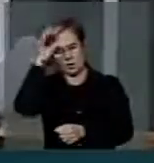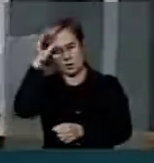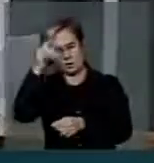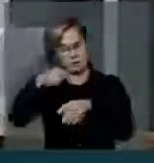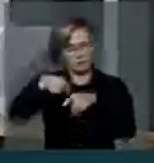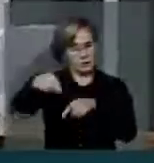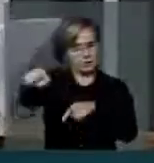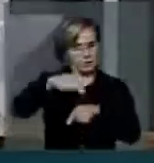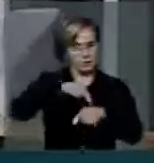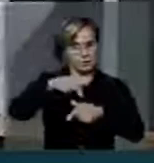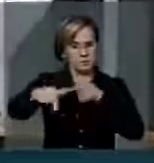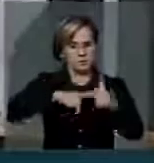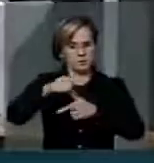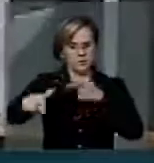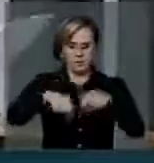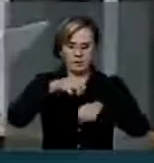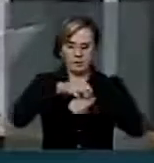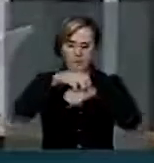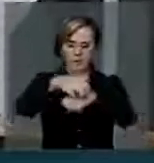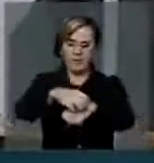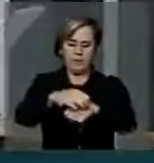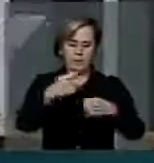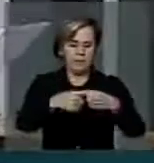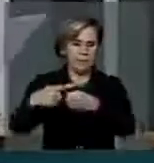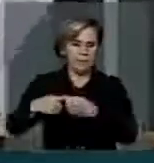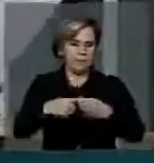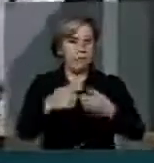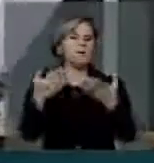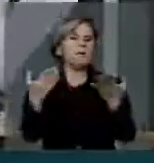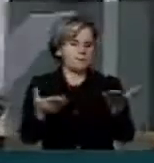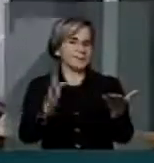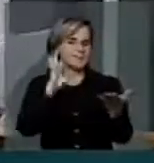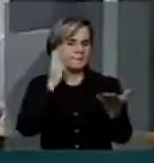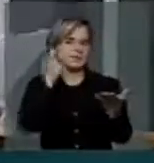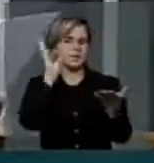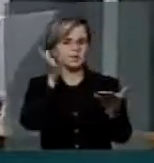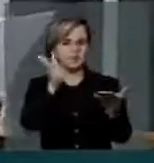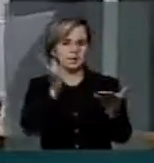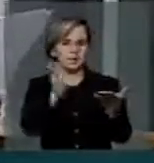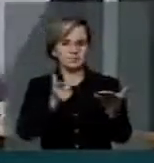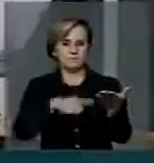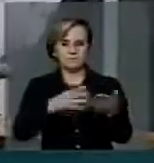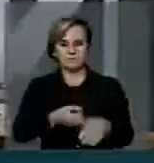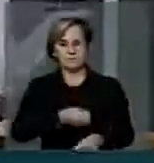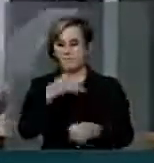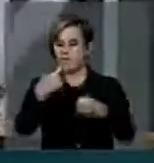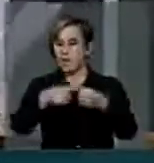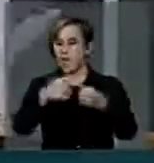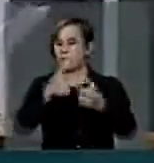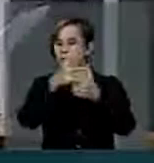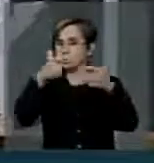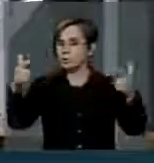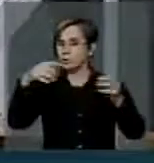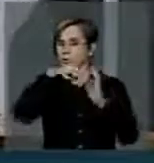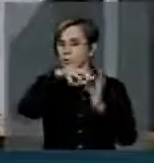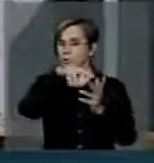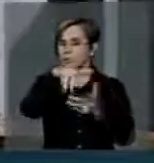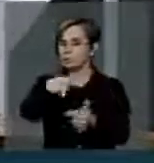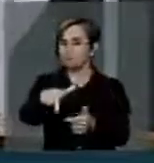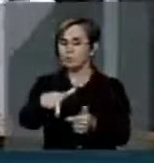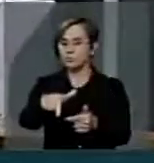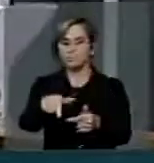serviço de transporte coletivo nas cidades. É uma solução que já vem sendo adotada em várias grandes cidades do mundo e,